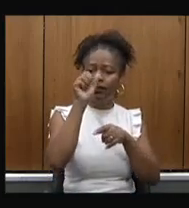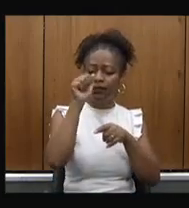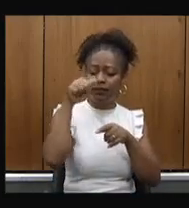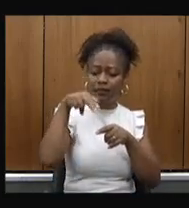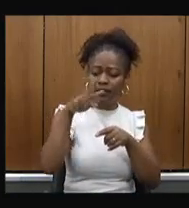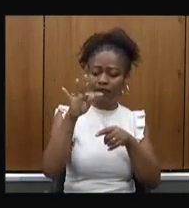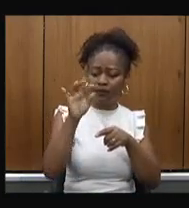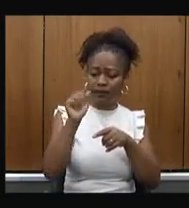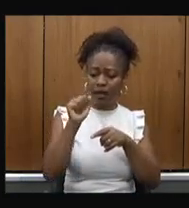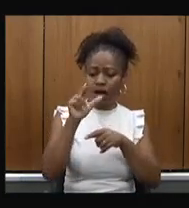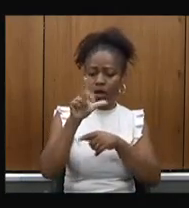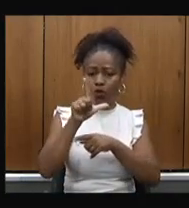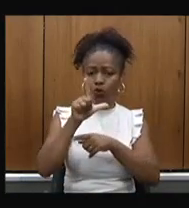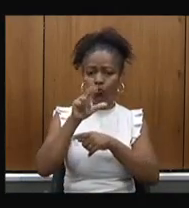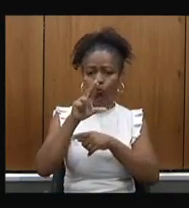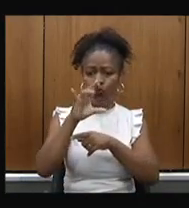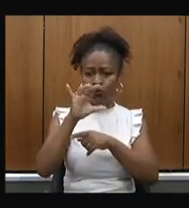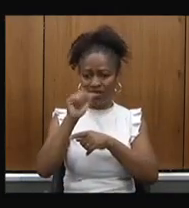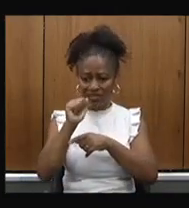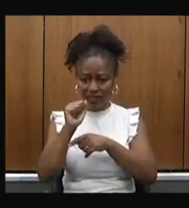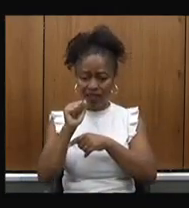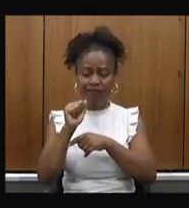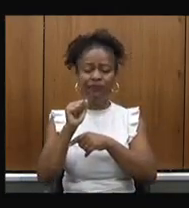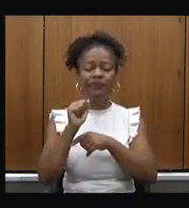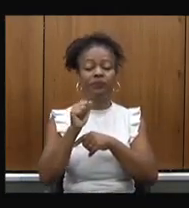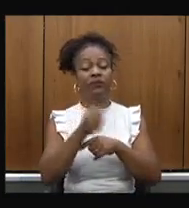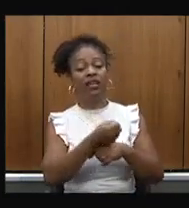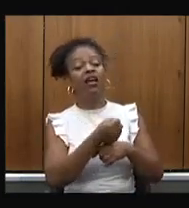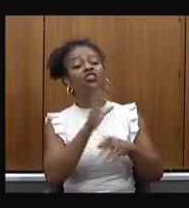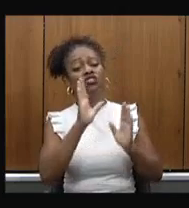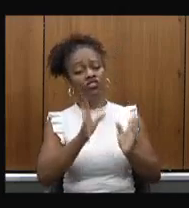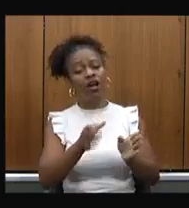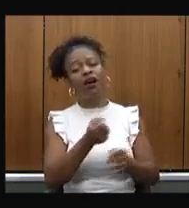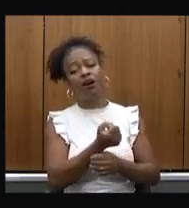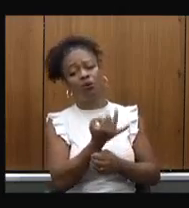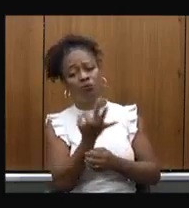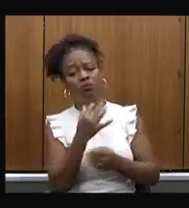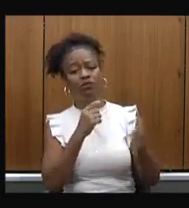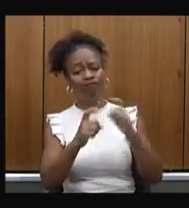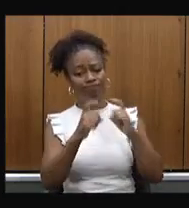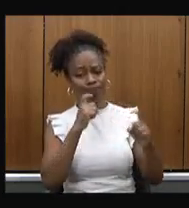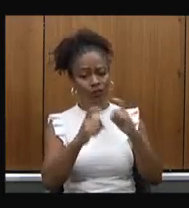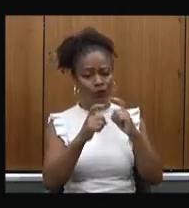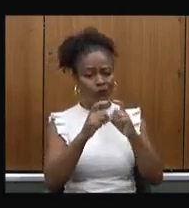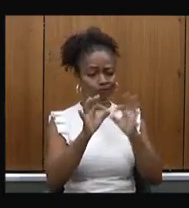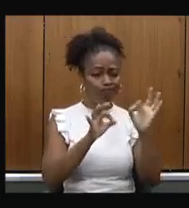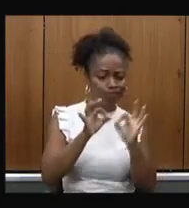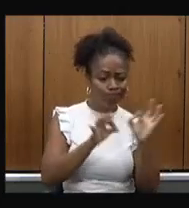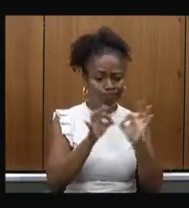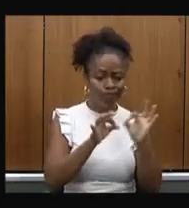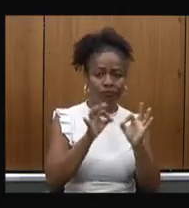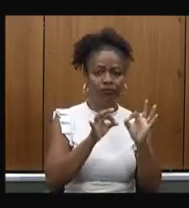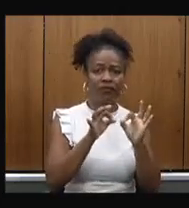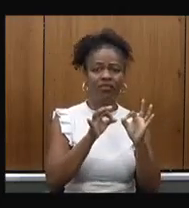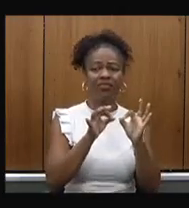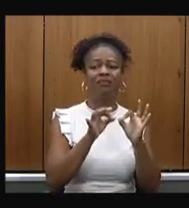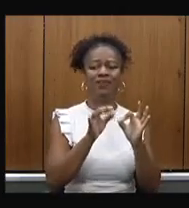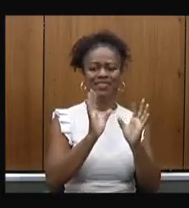que chegou até a nós já tive algumas reuniões nessa tratativa é que está a caminho de fechar